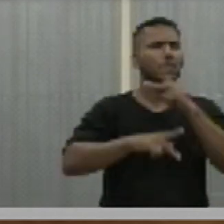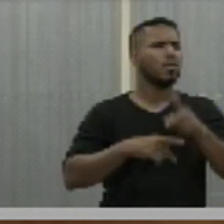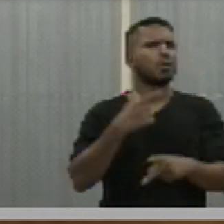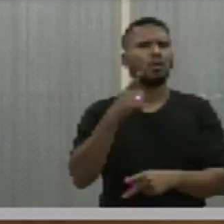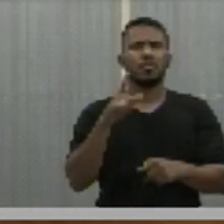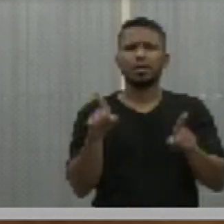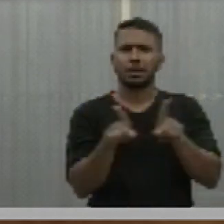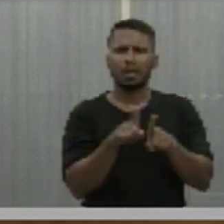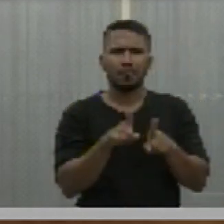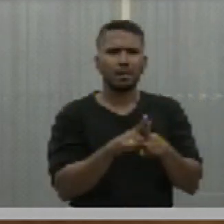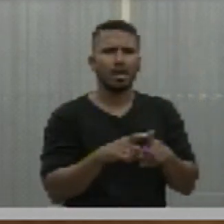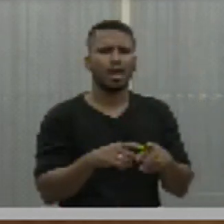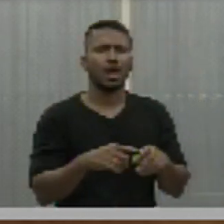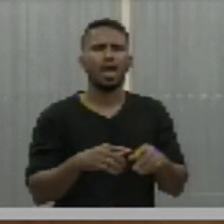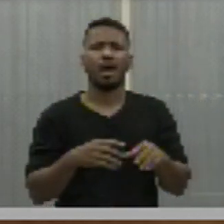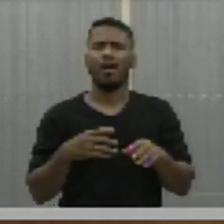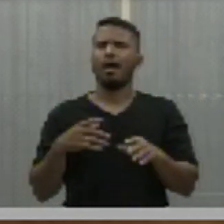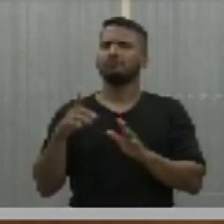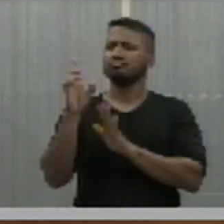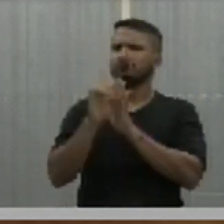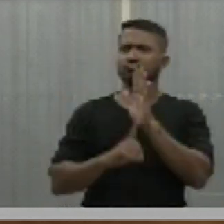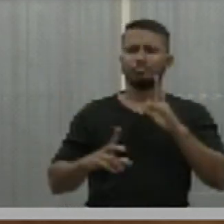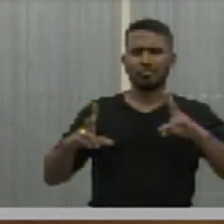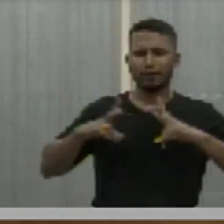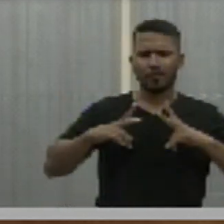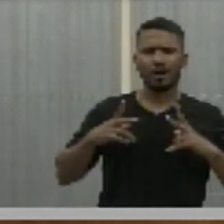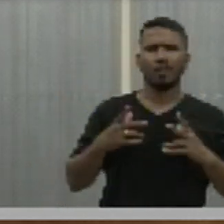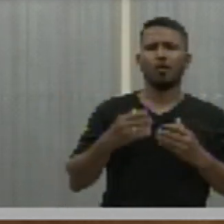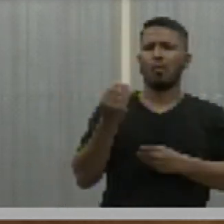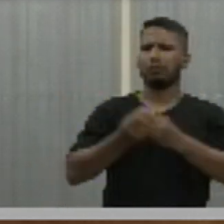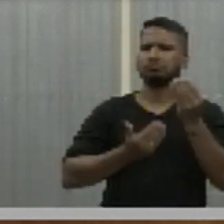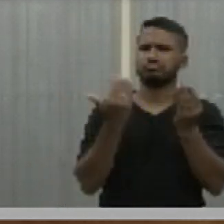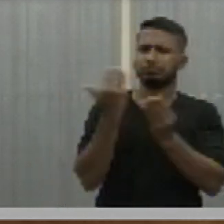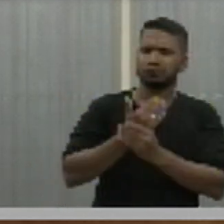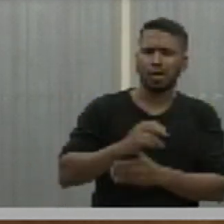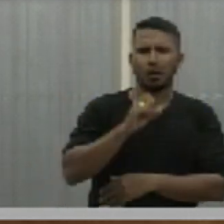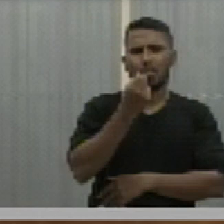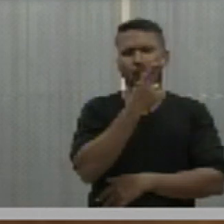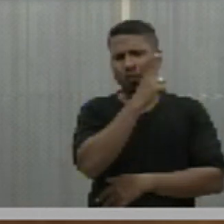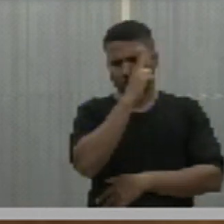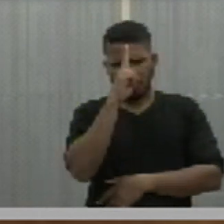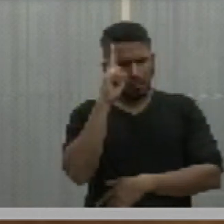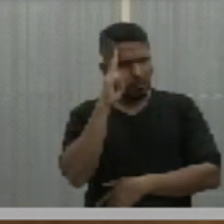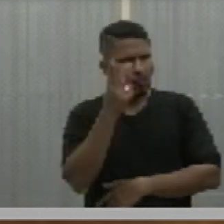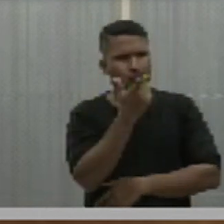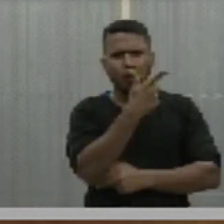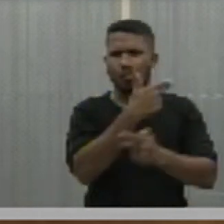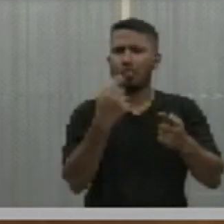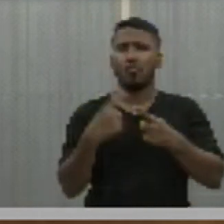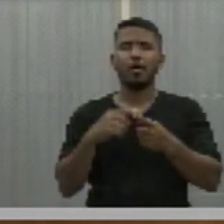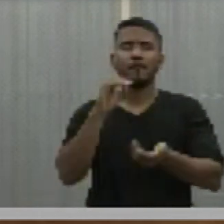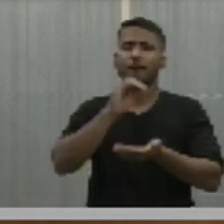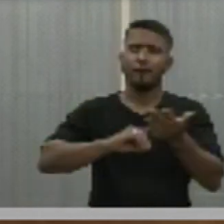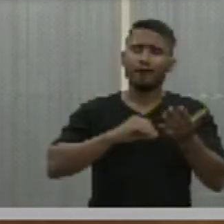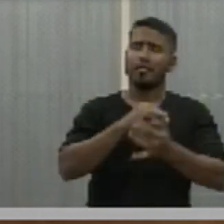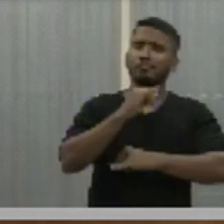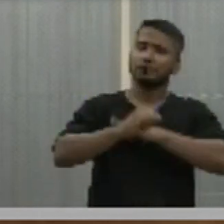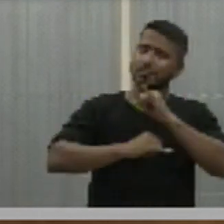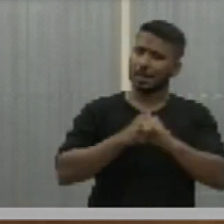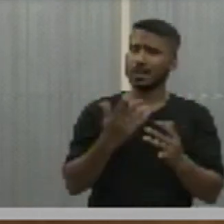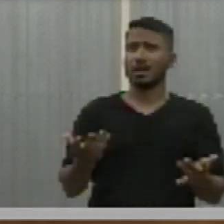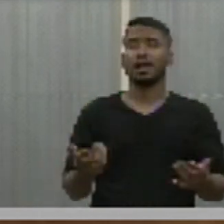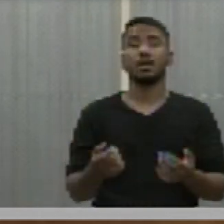acesso também aos serviços privados, do transporte como táxi, Uber e etc. Essa medida visa buscar